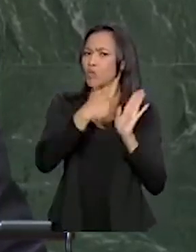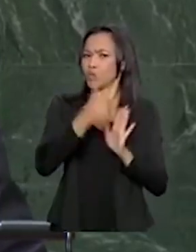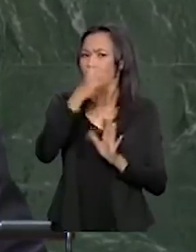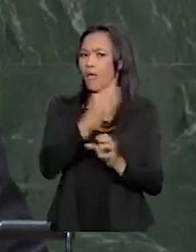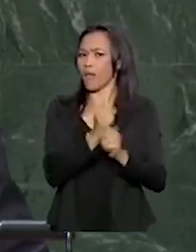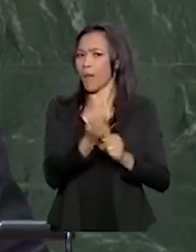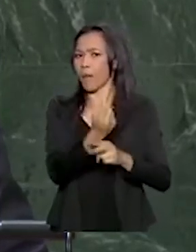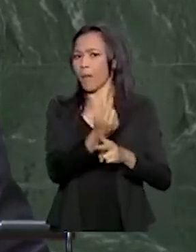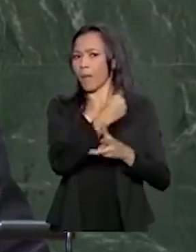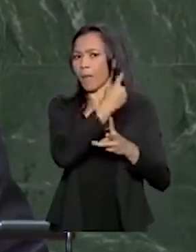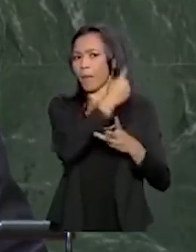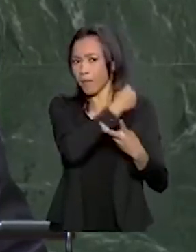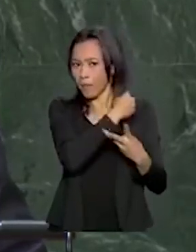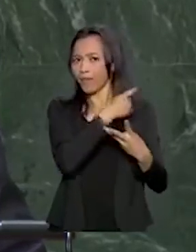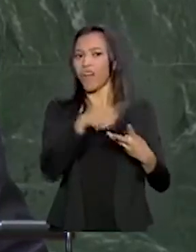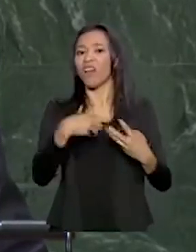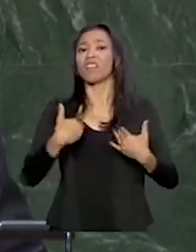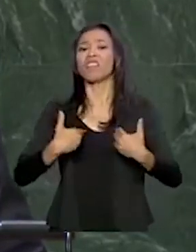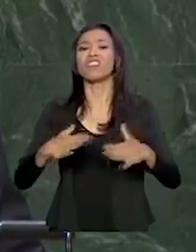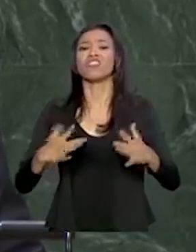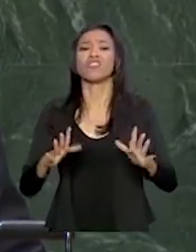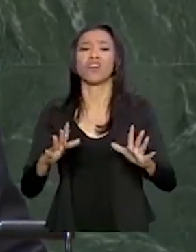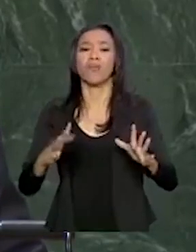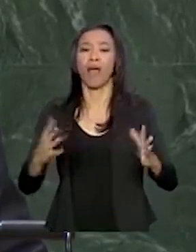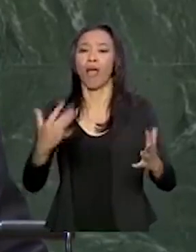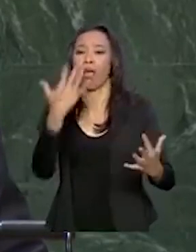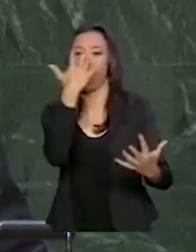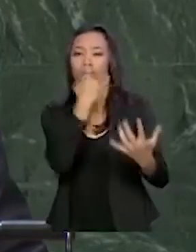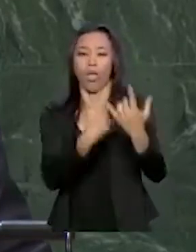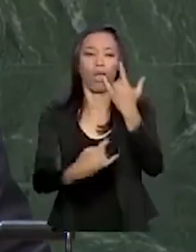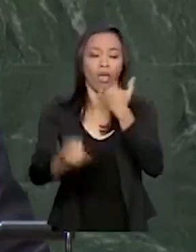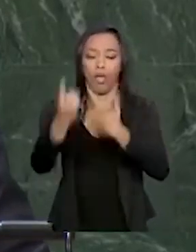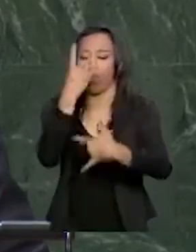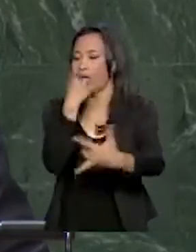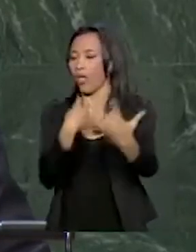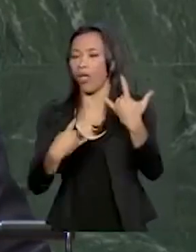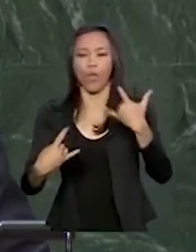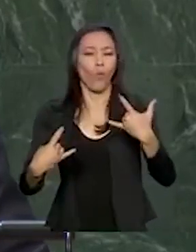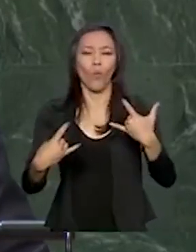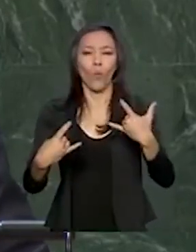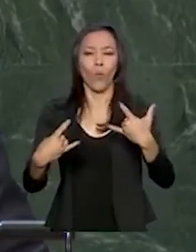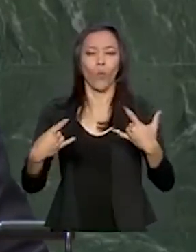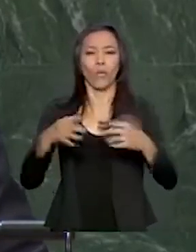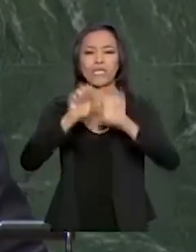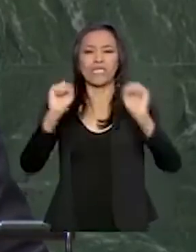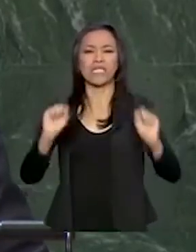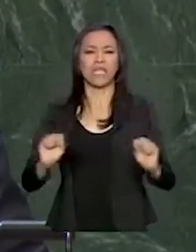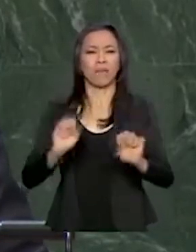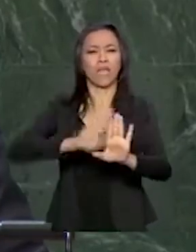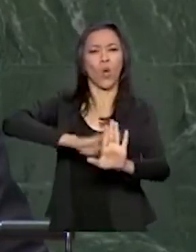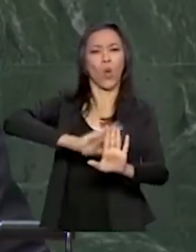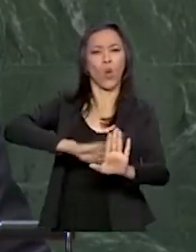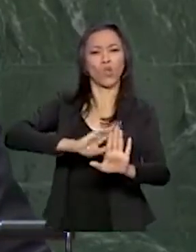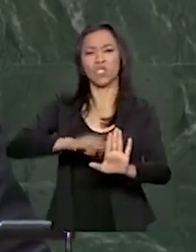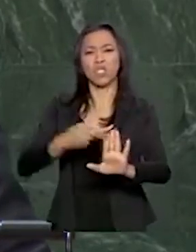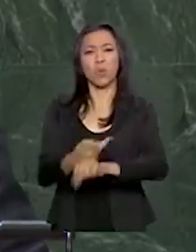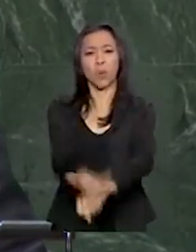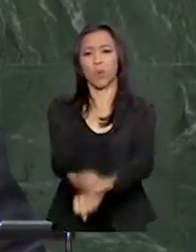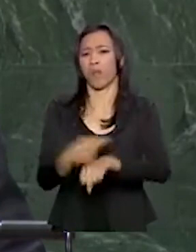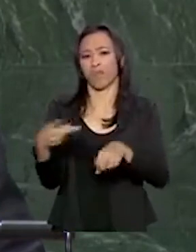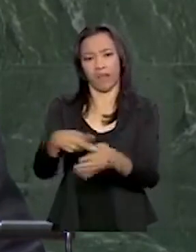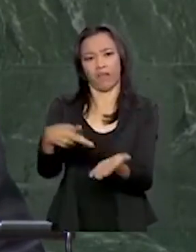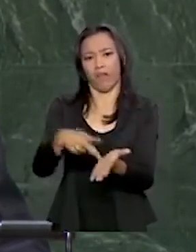deixamos seduzir, sem perceber, por sistemas ideológicos de pensamento que não buscavam a verdade,